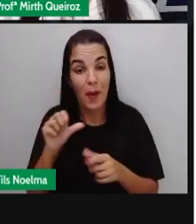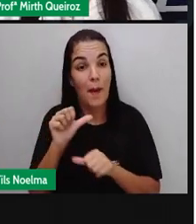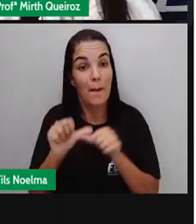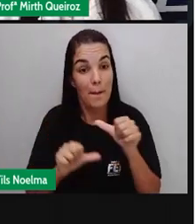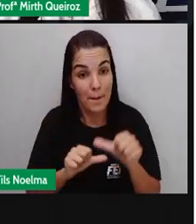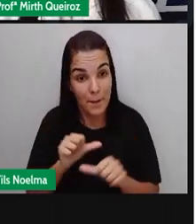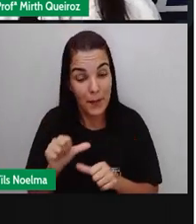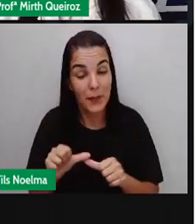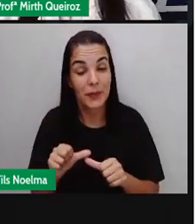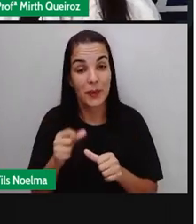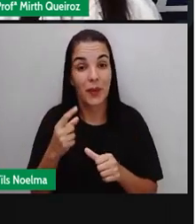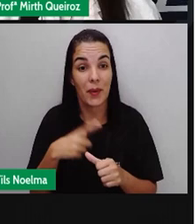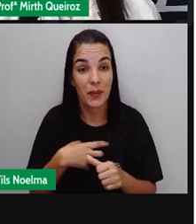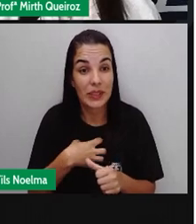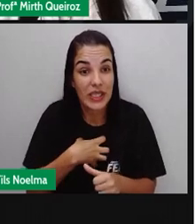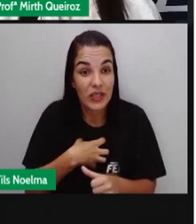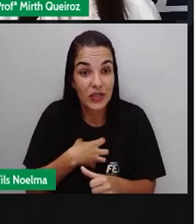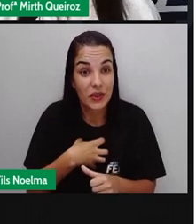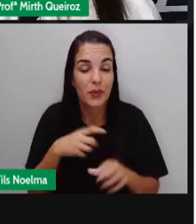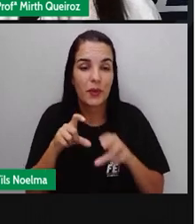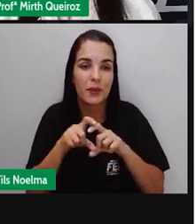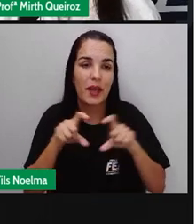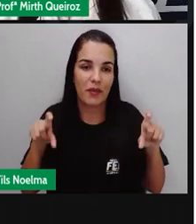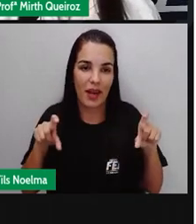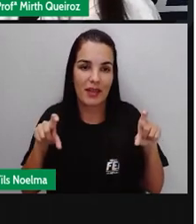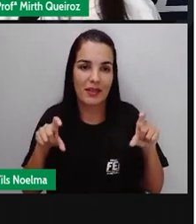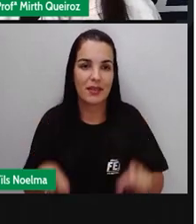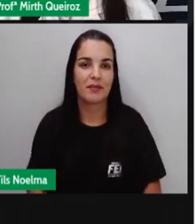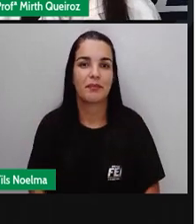ter copa. E agora não vai ter copa.